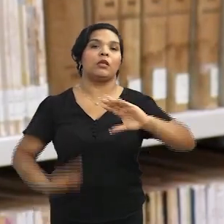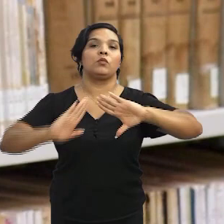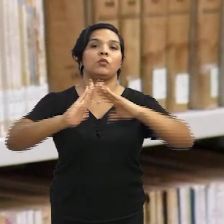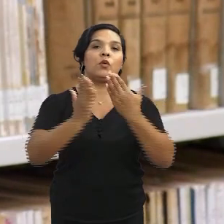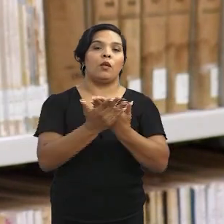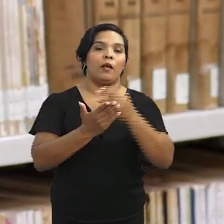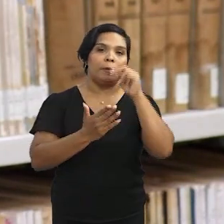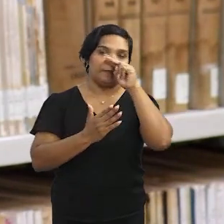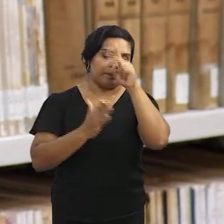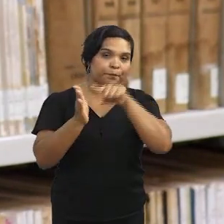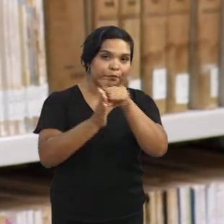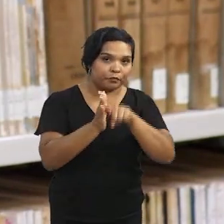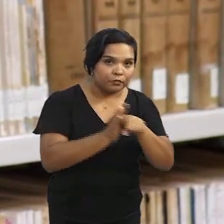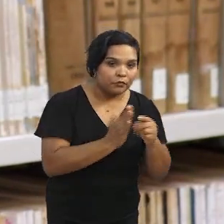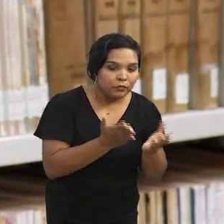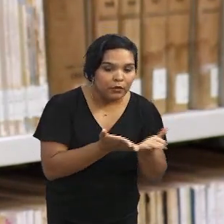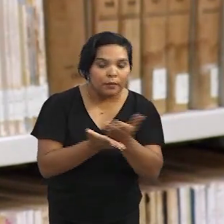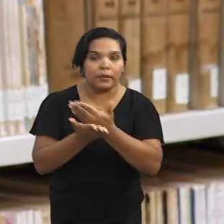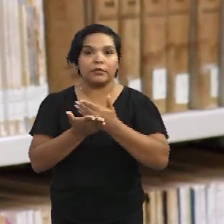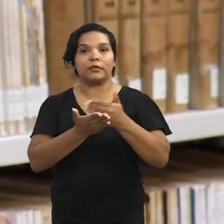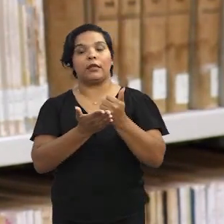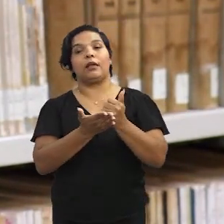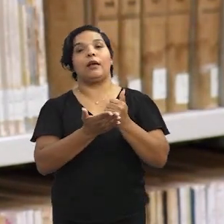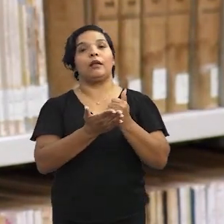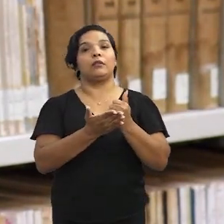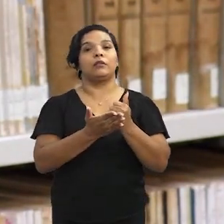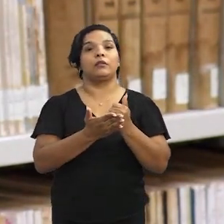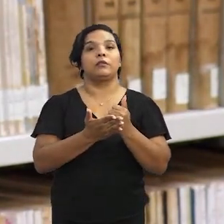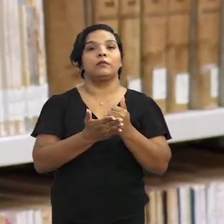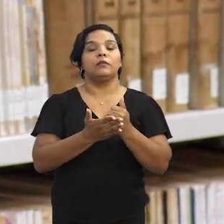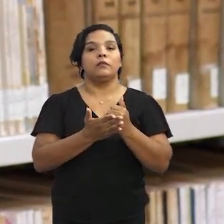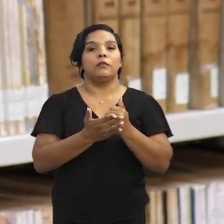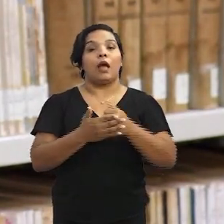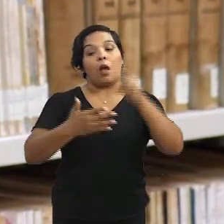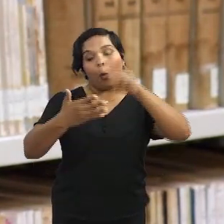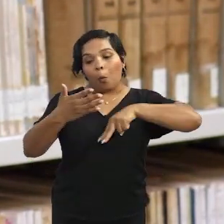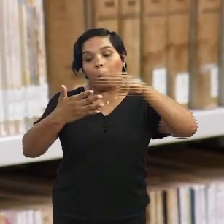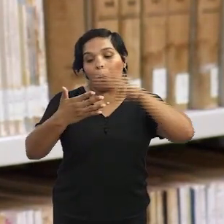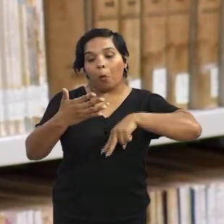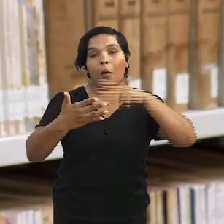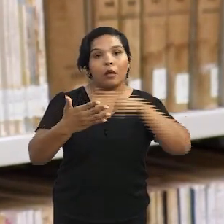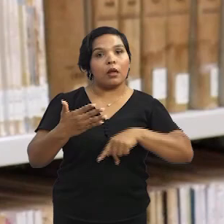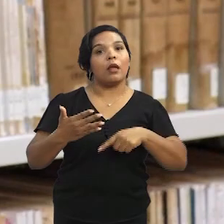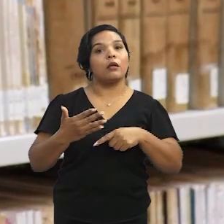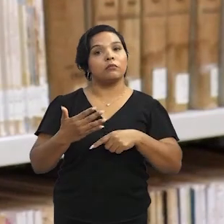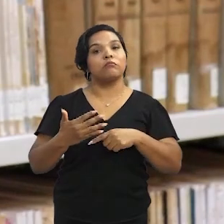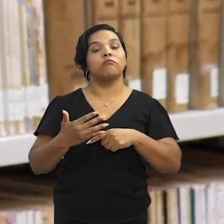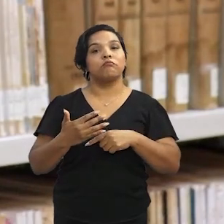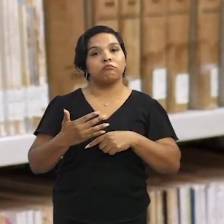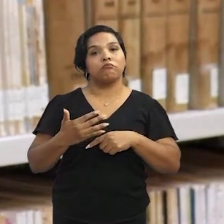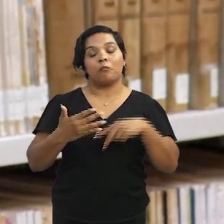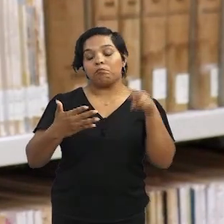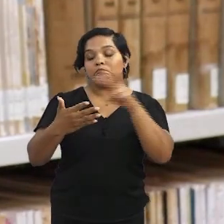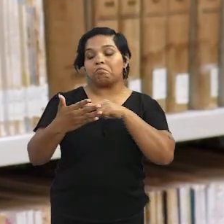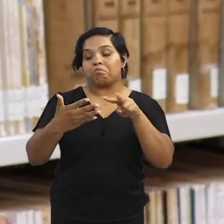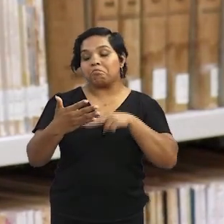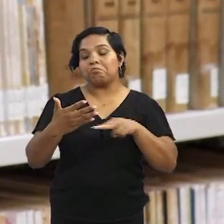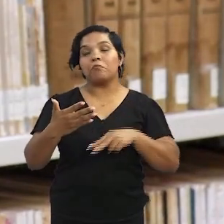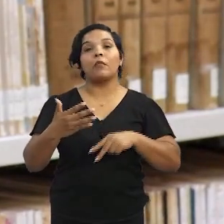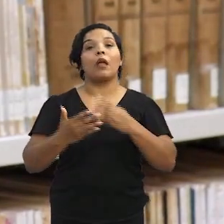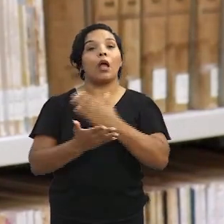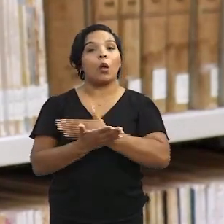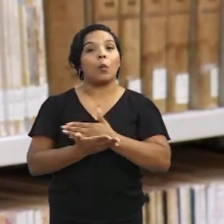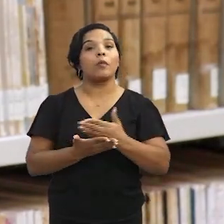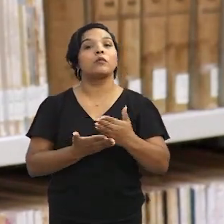levantamento da base de dados, a Leudiane fez tudo o procedimento, passou para mim, eu dei uma olhada, conferir, e a gente começou os